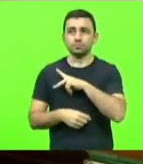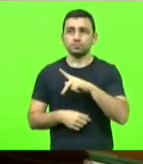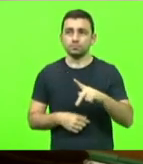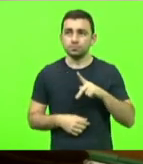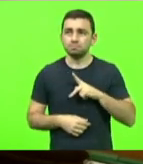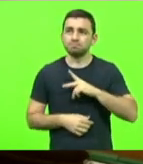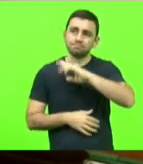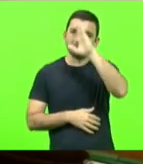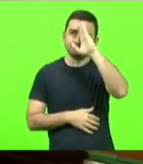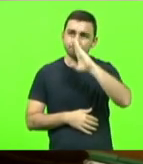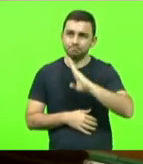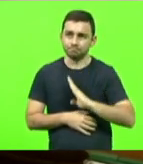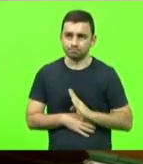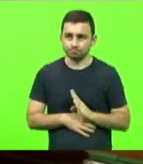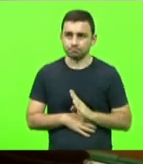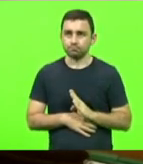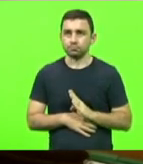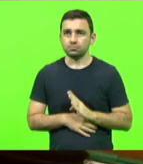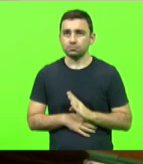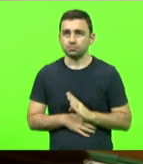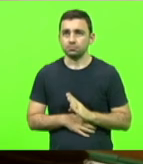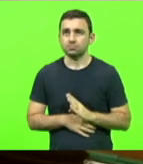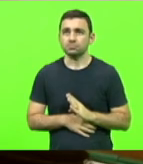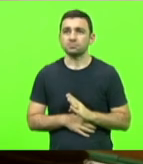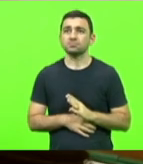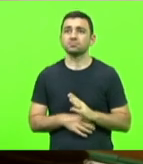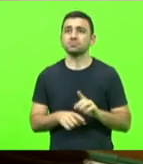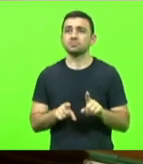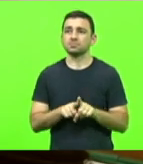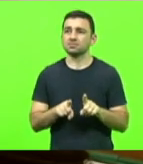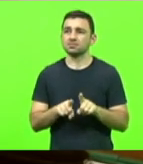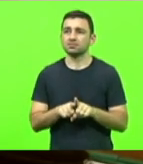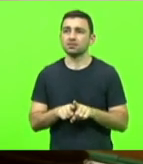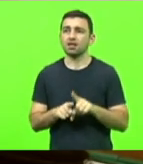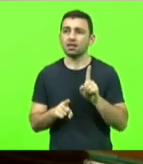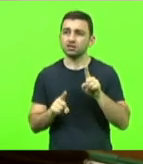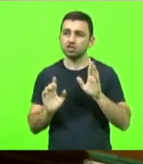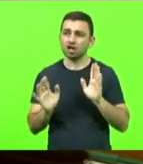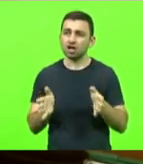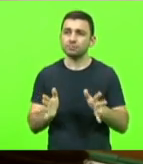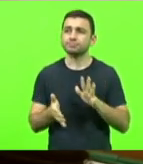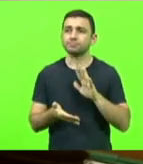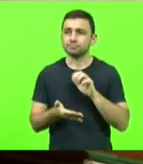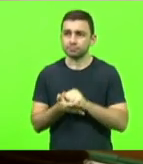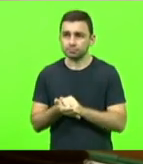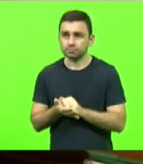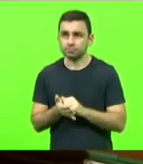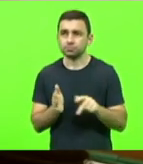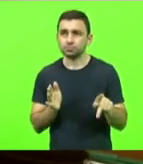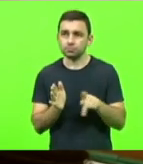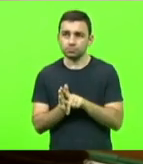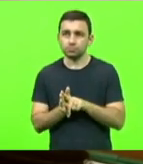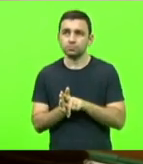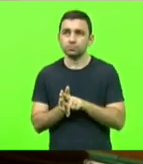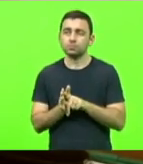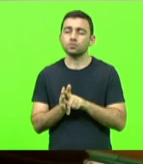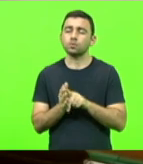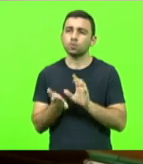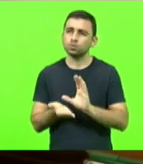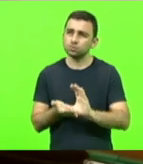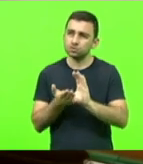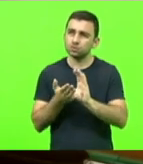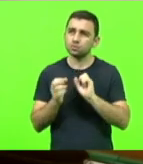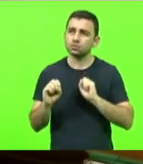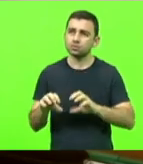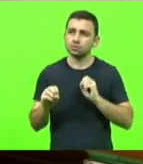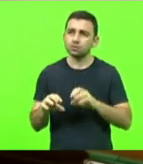gratuita e dividamente credenciada pelo Conselho Estadual de Educação em